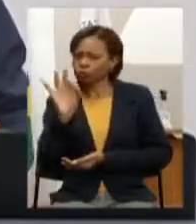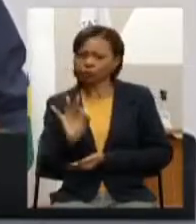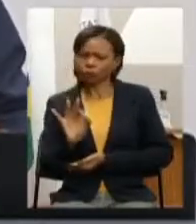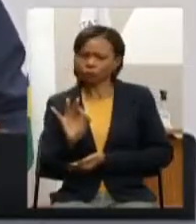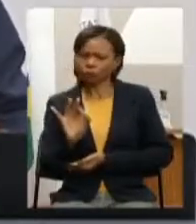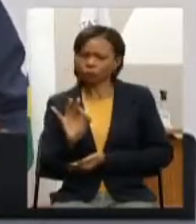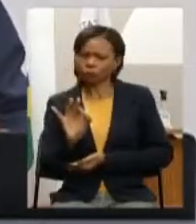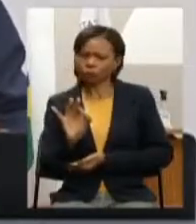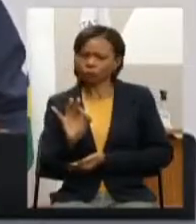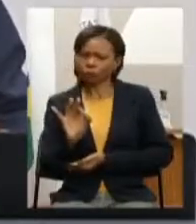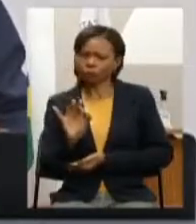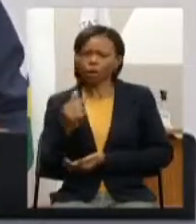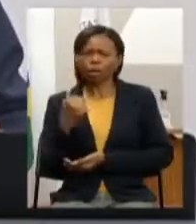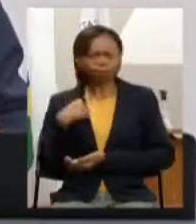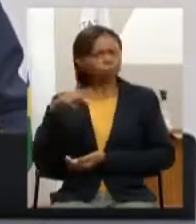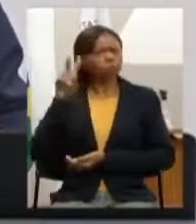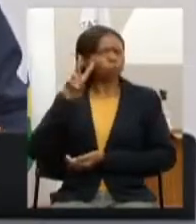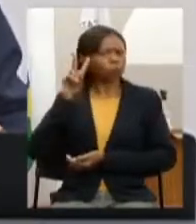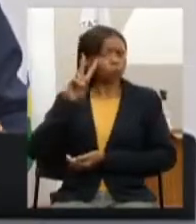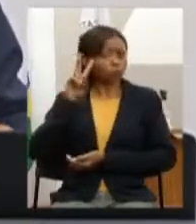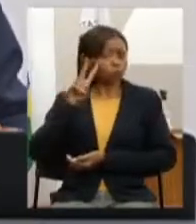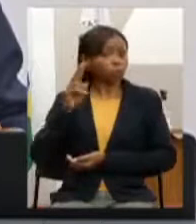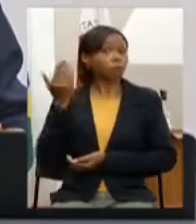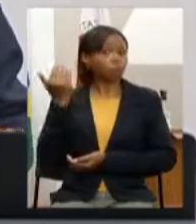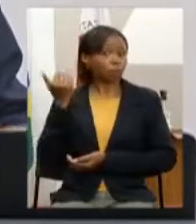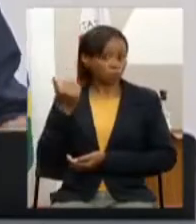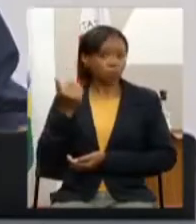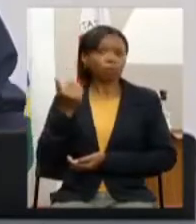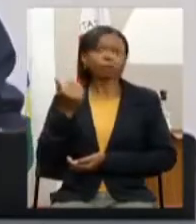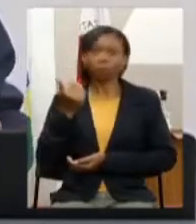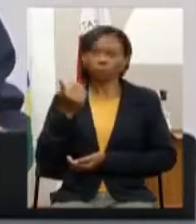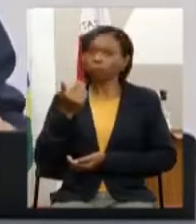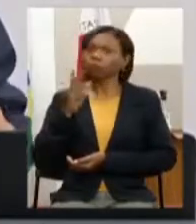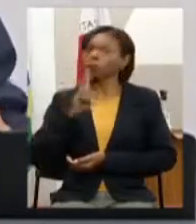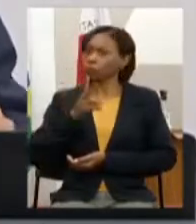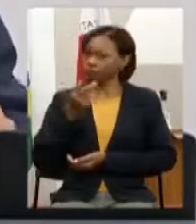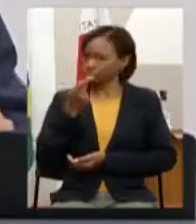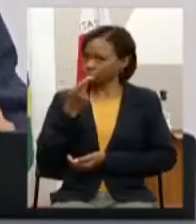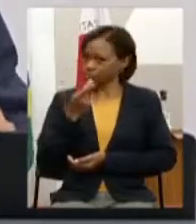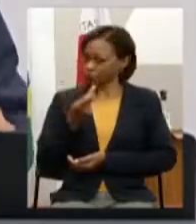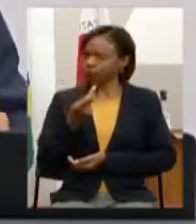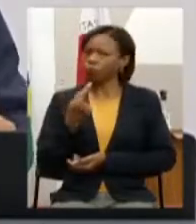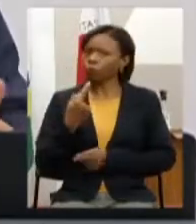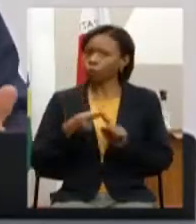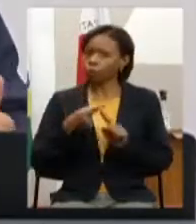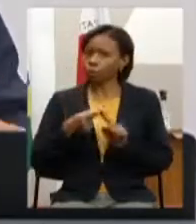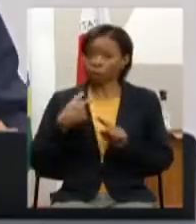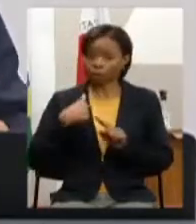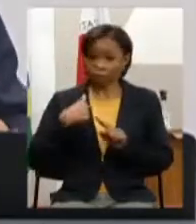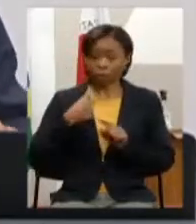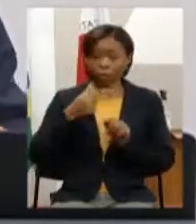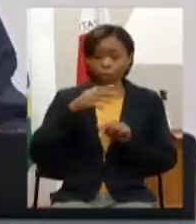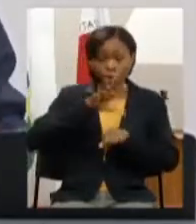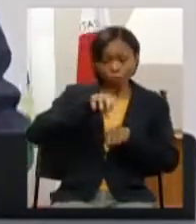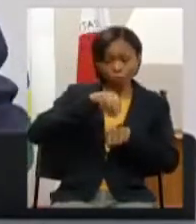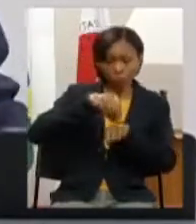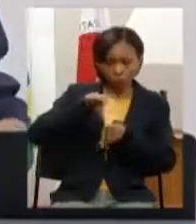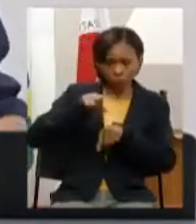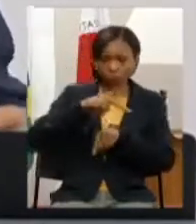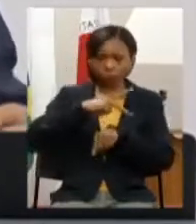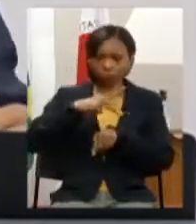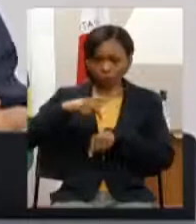e eu me lembro muito bem e faço questão de ressaltar isso sempre que quando eu fui fazer o encaminhamento da votação do PPAG